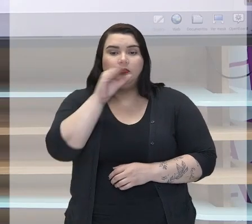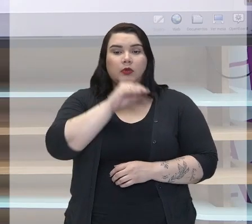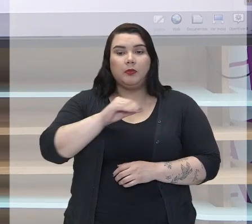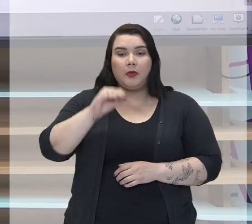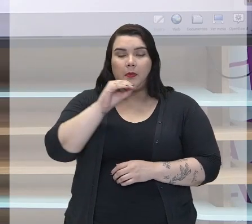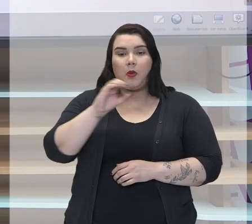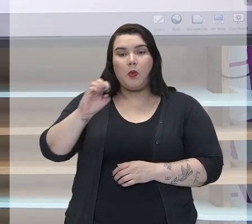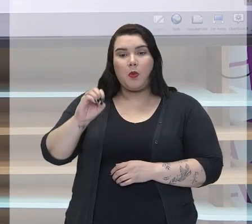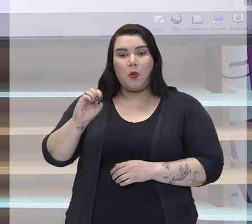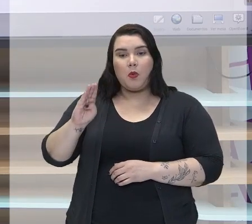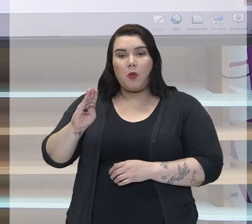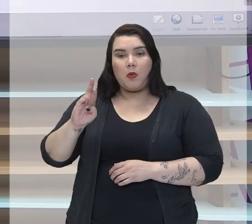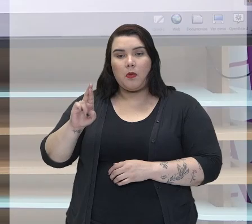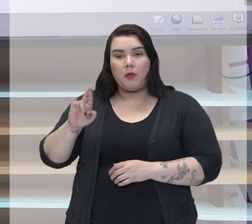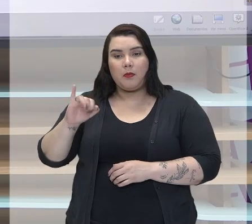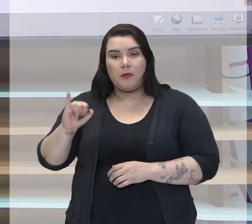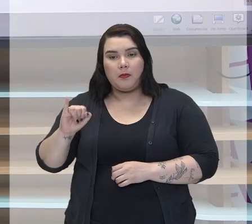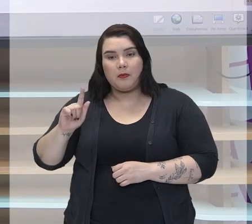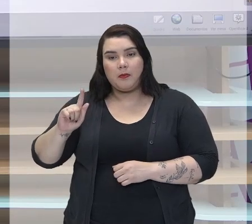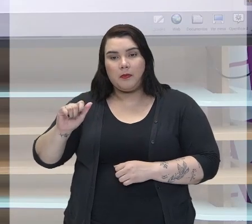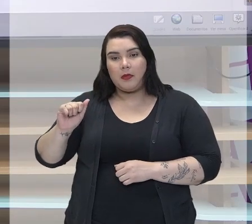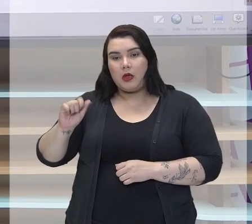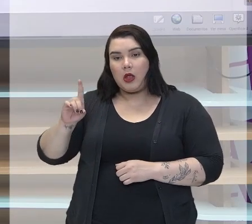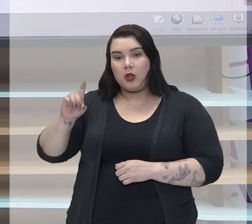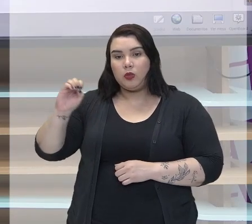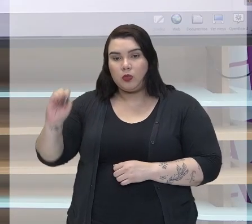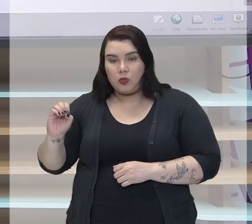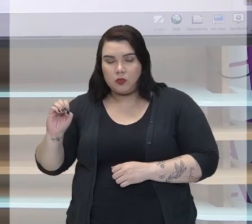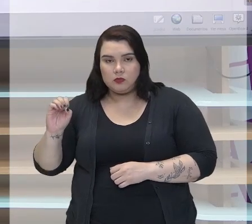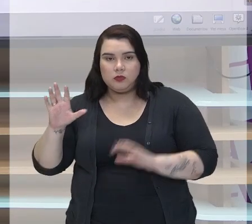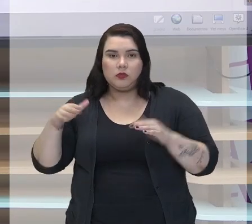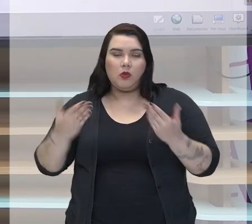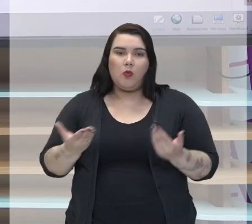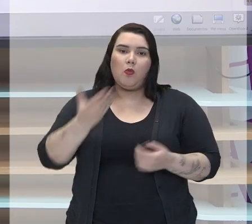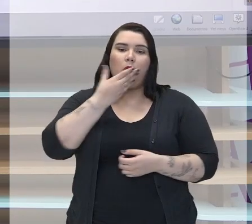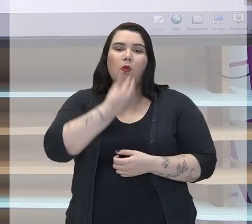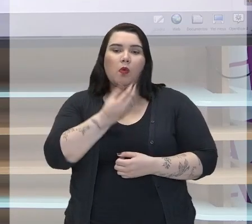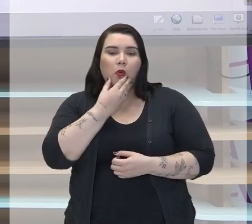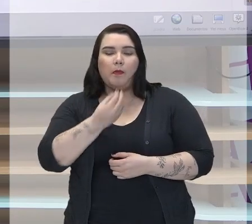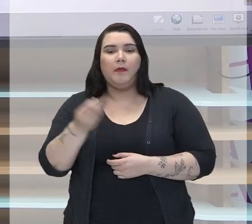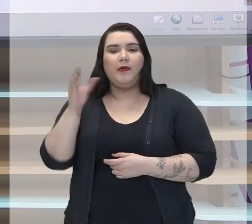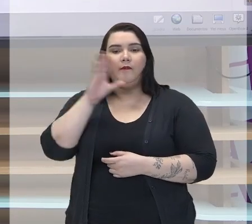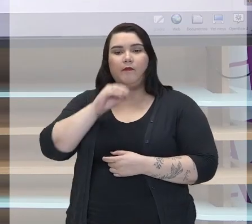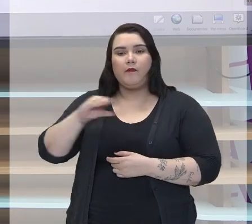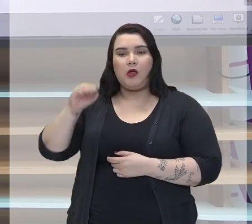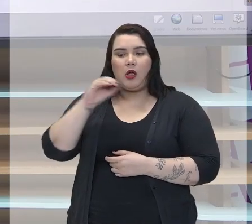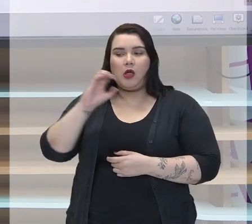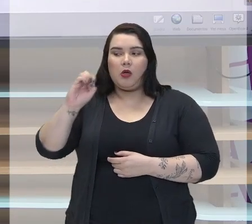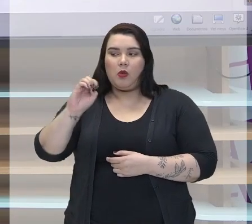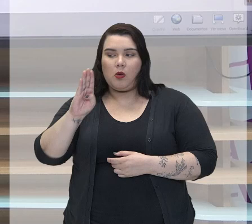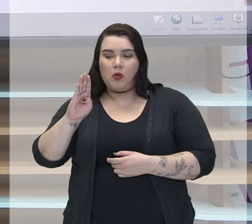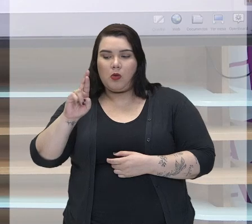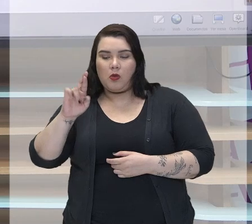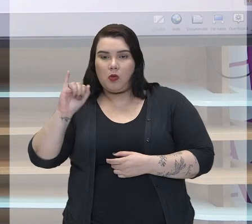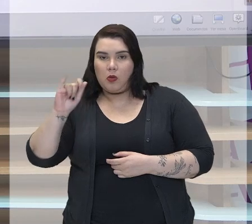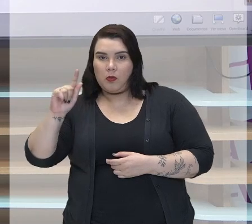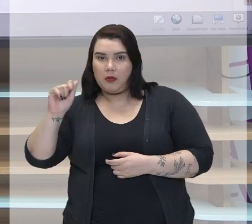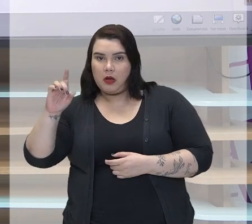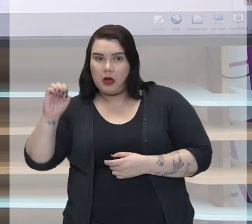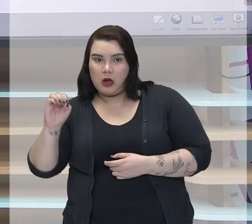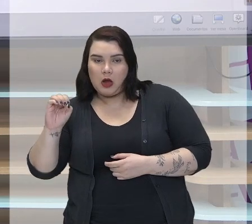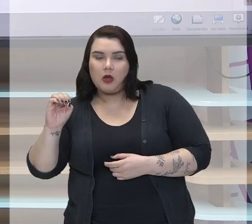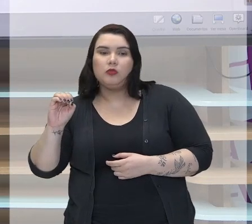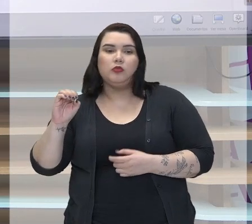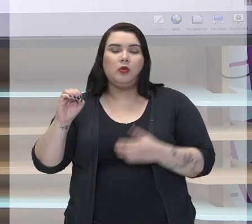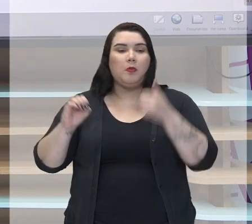Então, sempre há essa diferençazinha. São coisas, obrigado, por exemplo, a